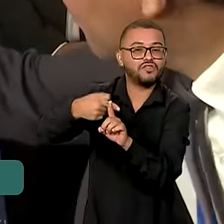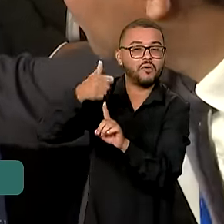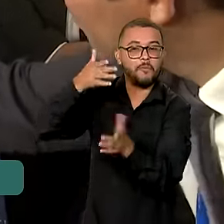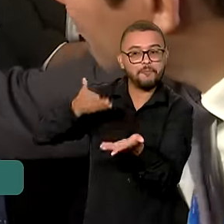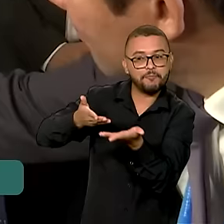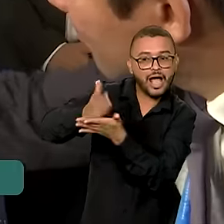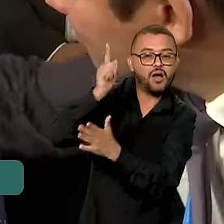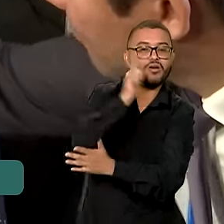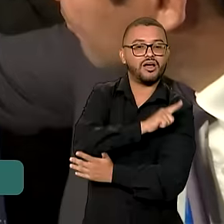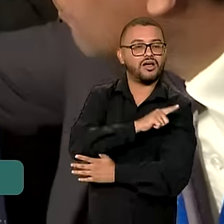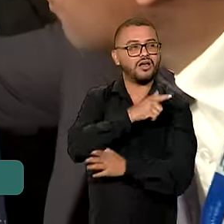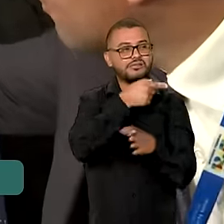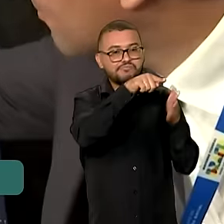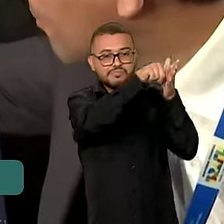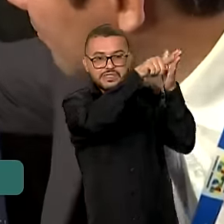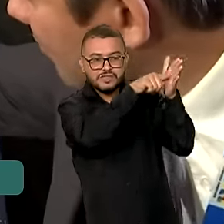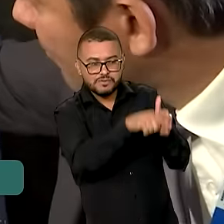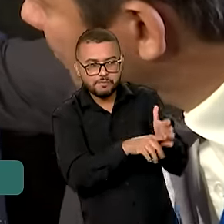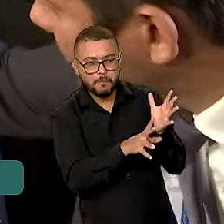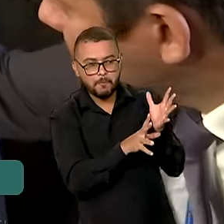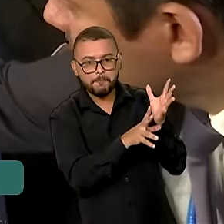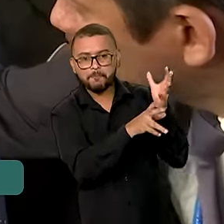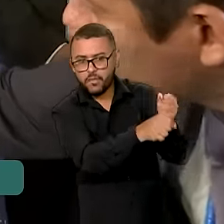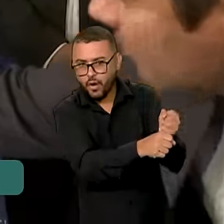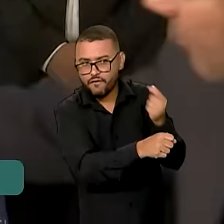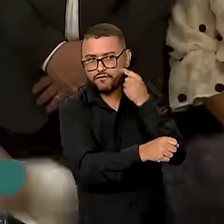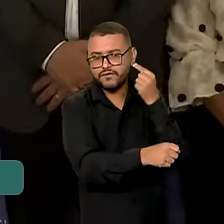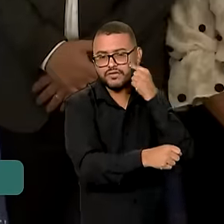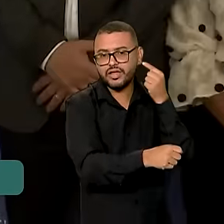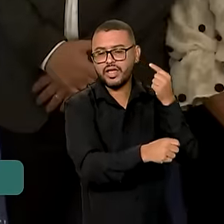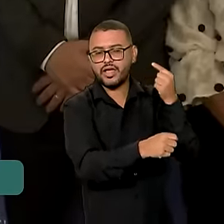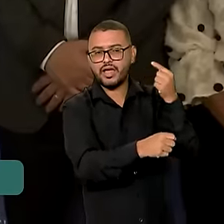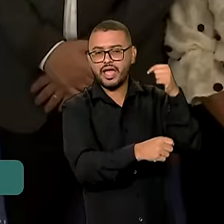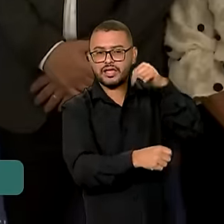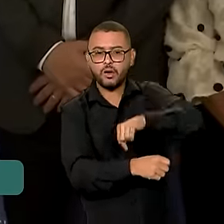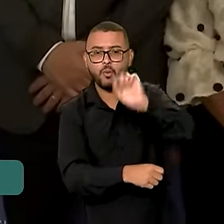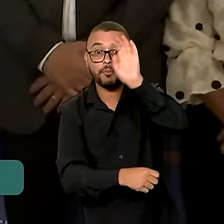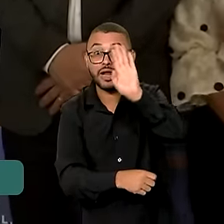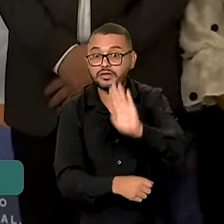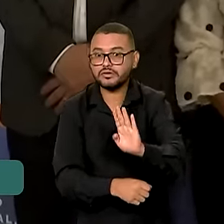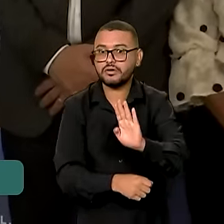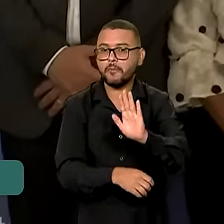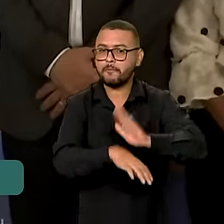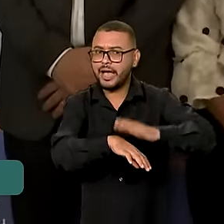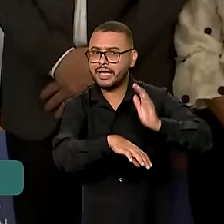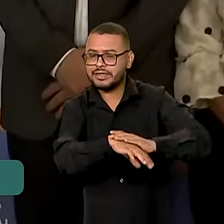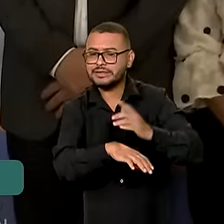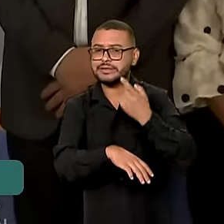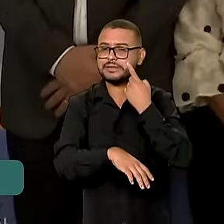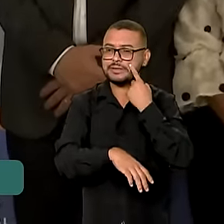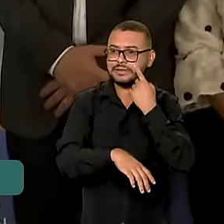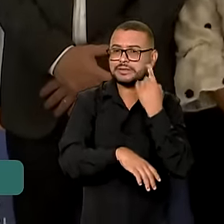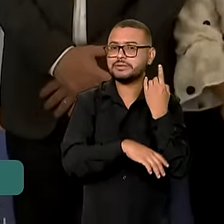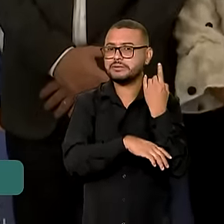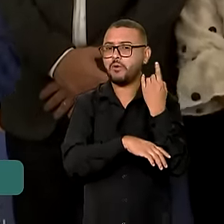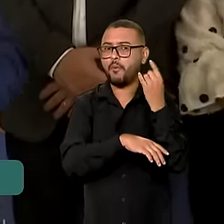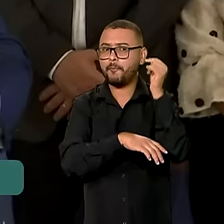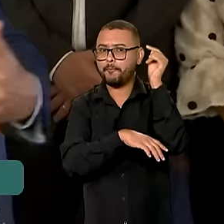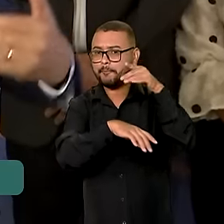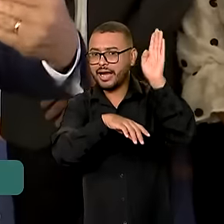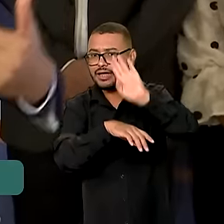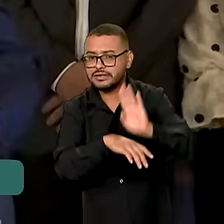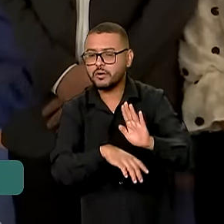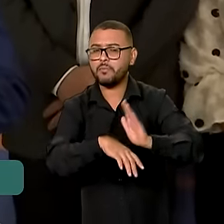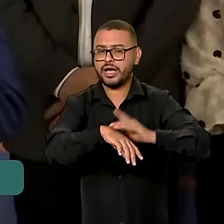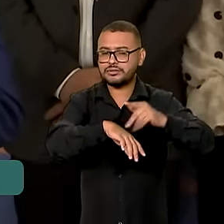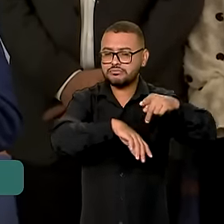nesse estudo, o PNUD olha para o Brasil como um país que